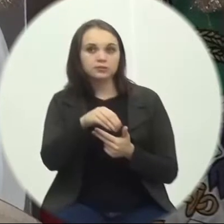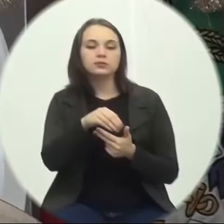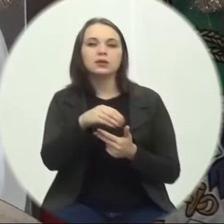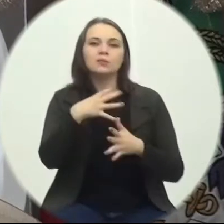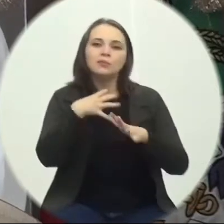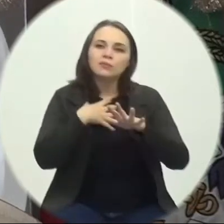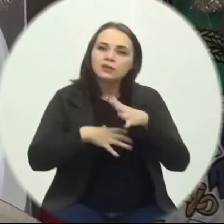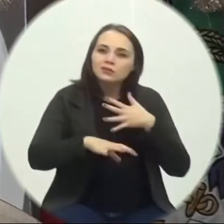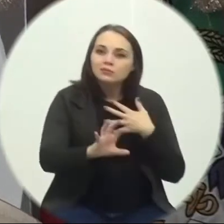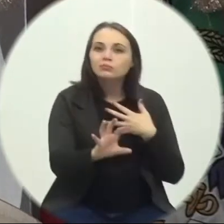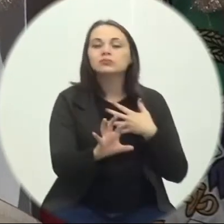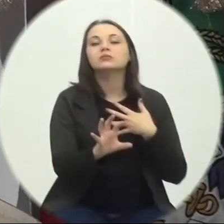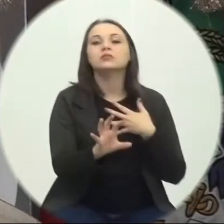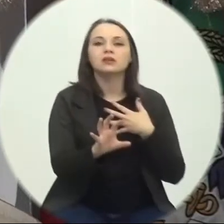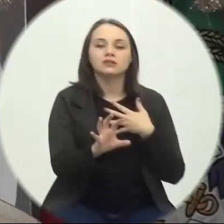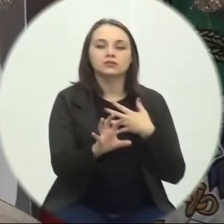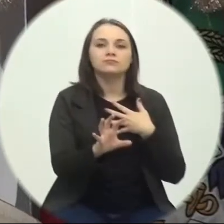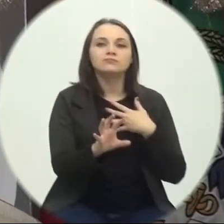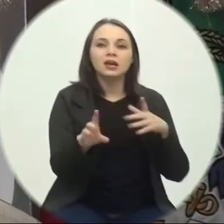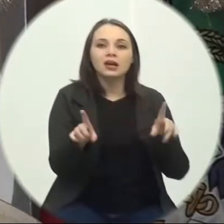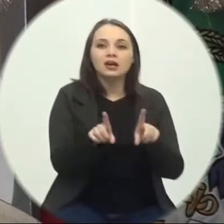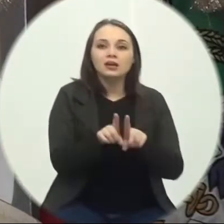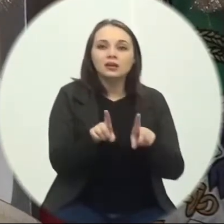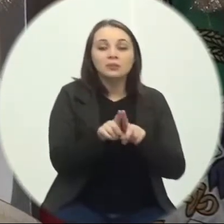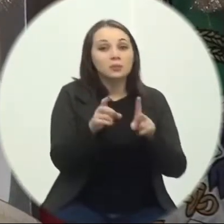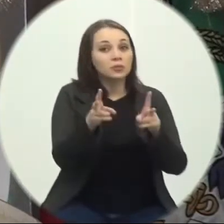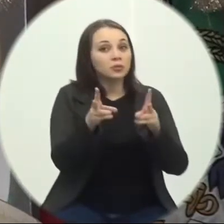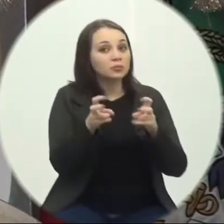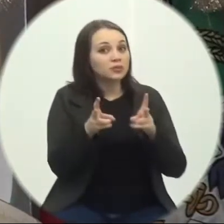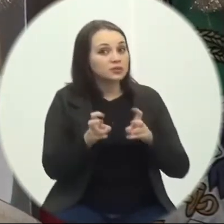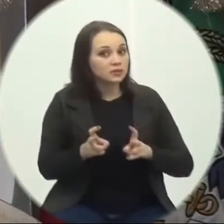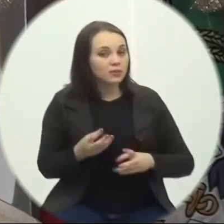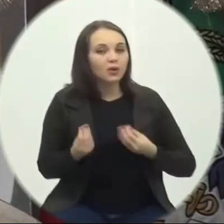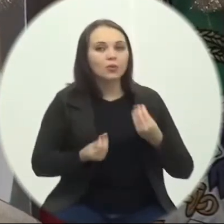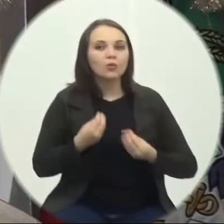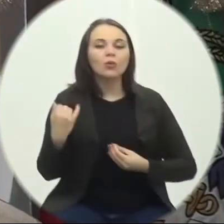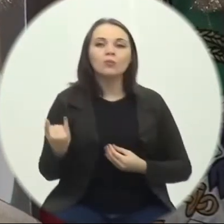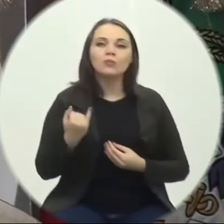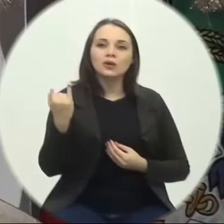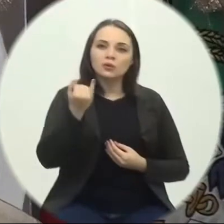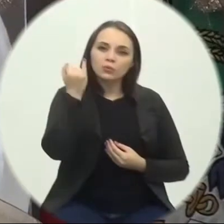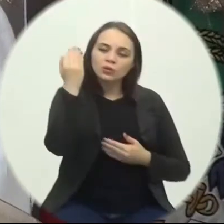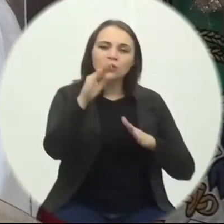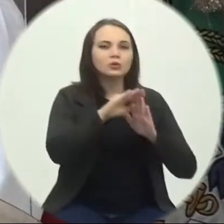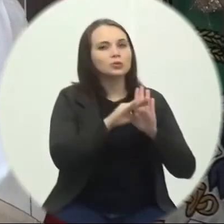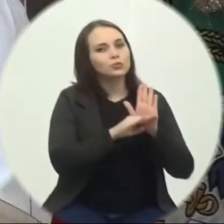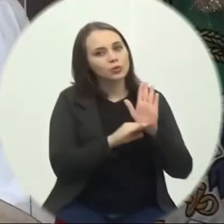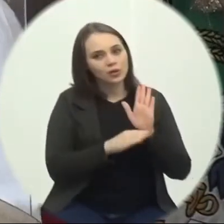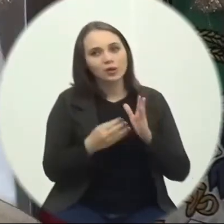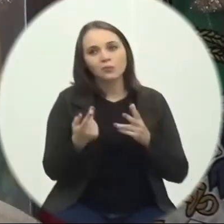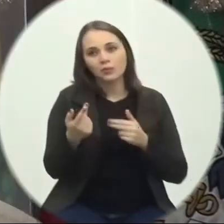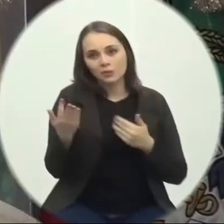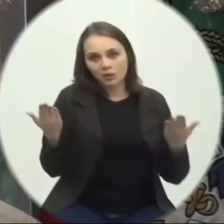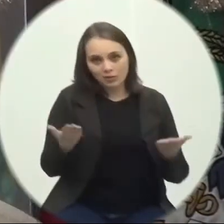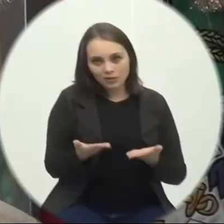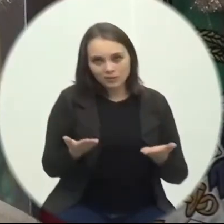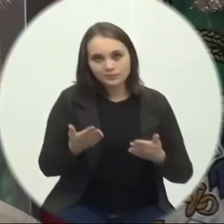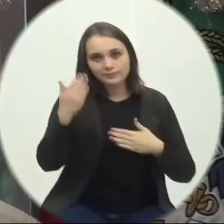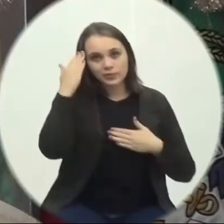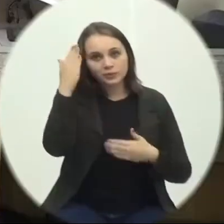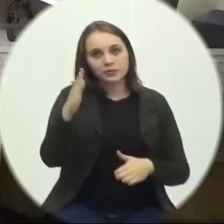sensibilidade E por Perceber A necessidade De um programa Como este Obrigado senhor presidente